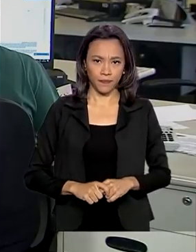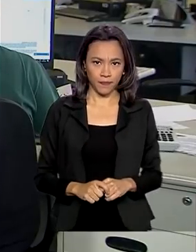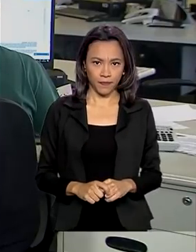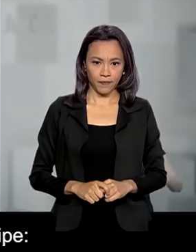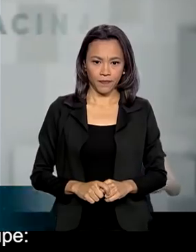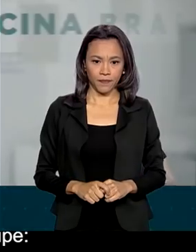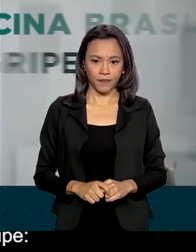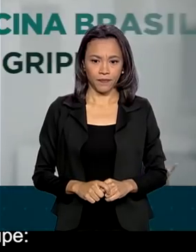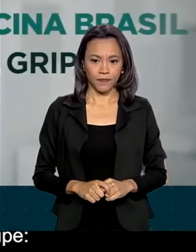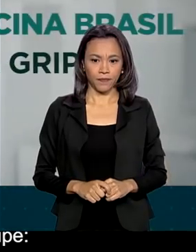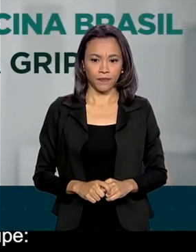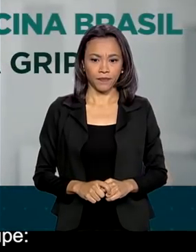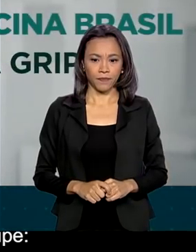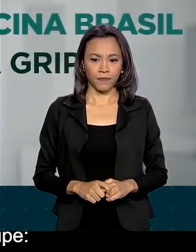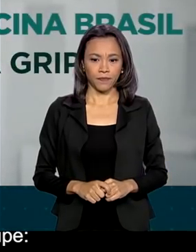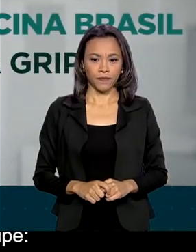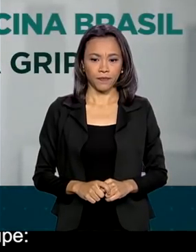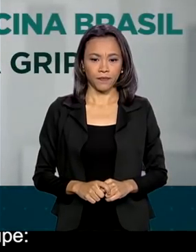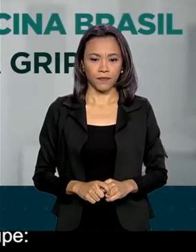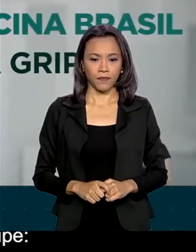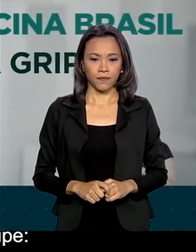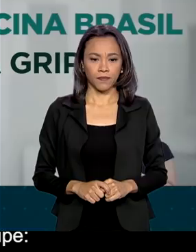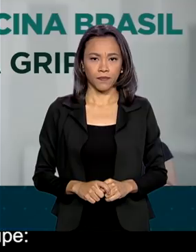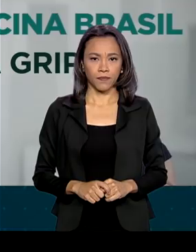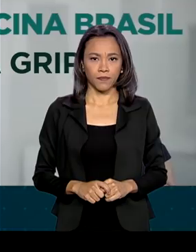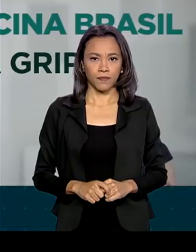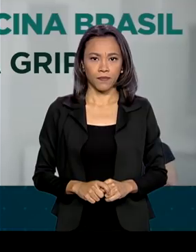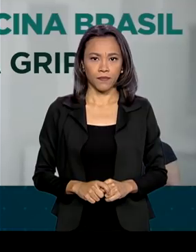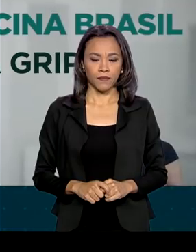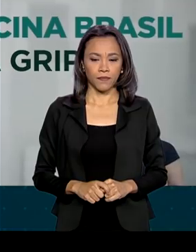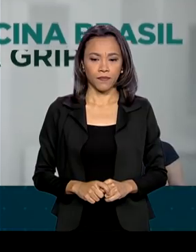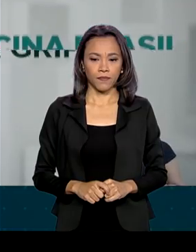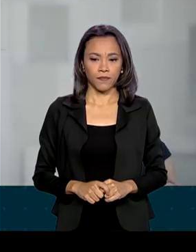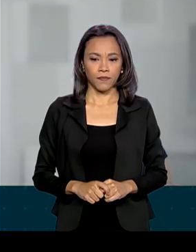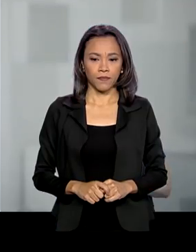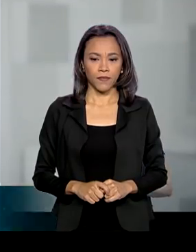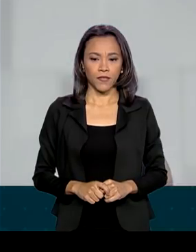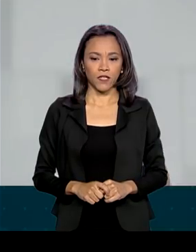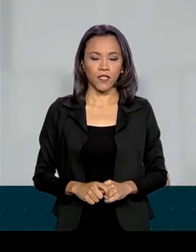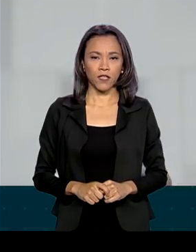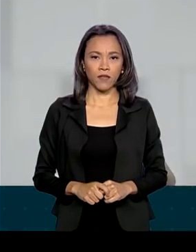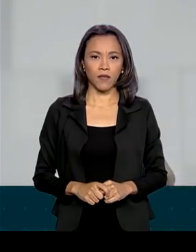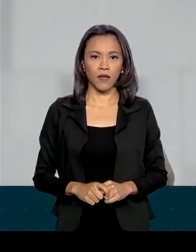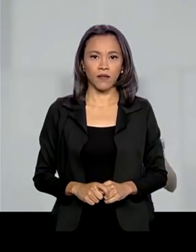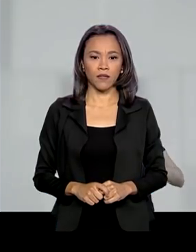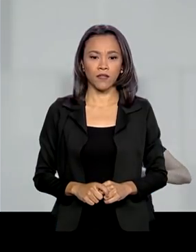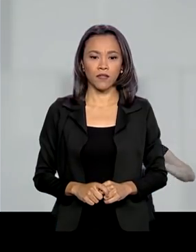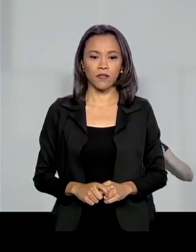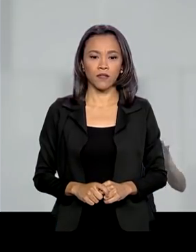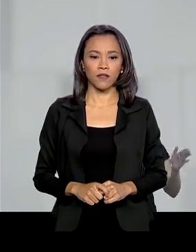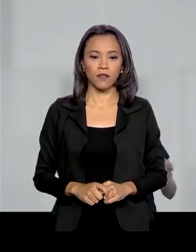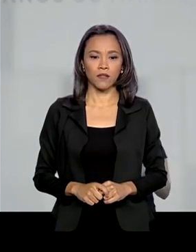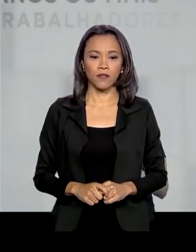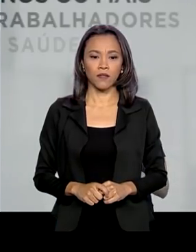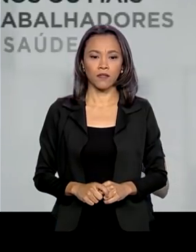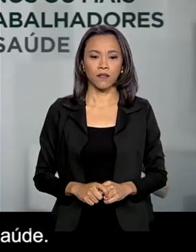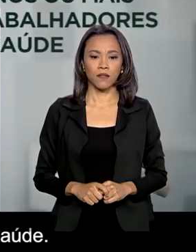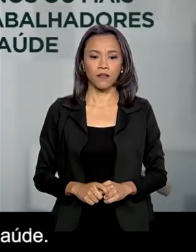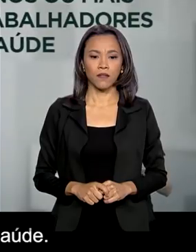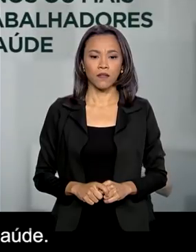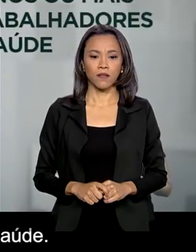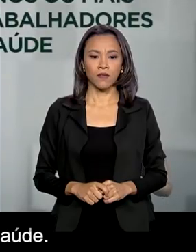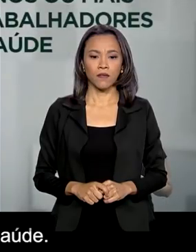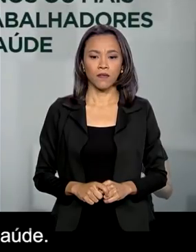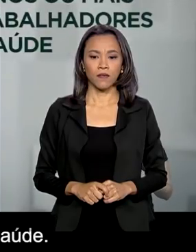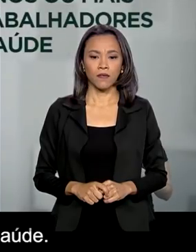O Ministério da Saúde comprou mais vacinas contra a gripe. São 75 milhões de doses. Mas atenção, a campanha será por fases.